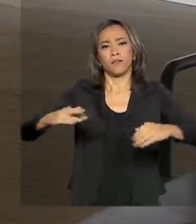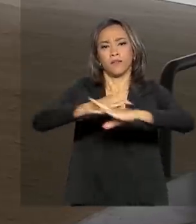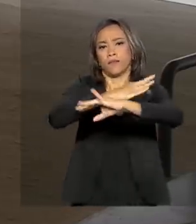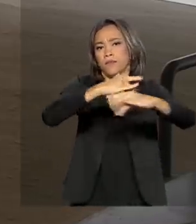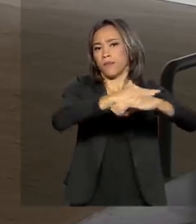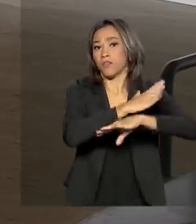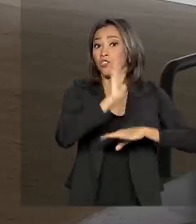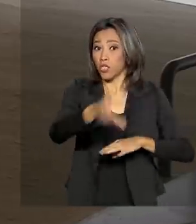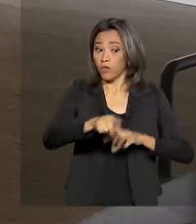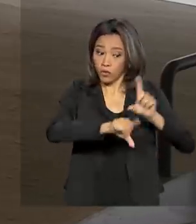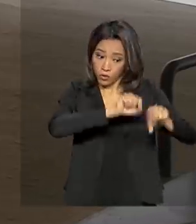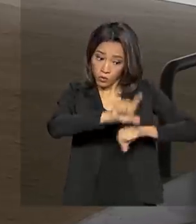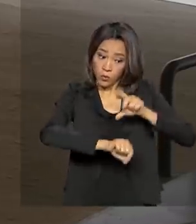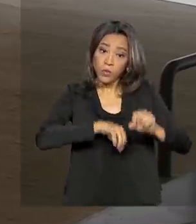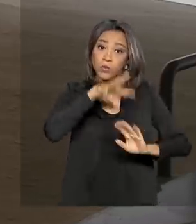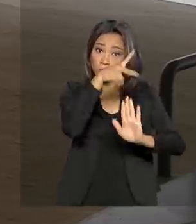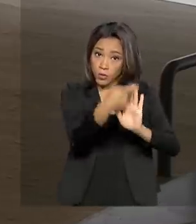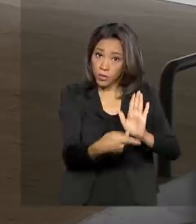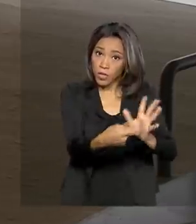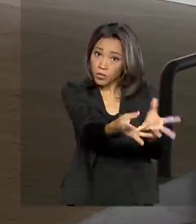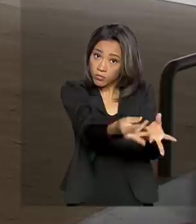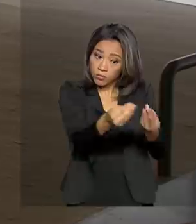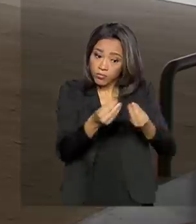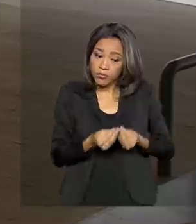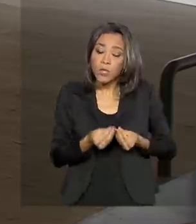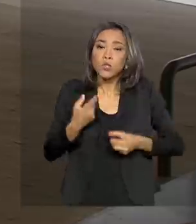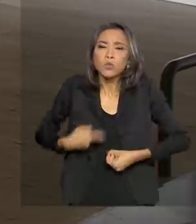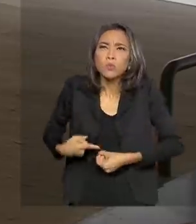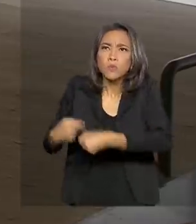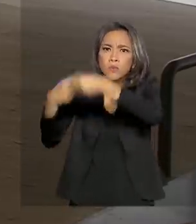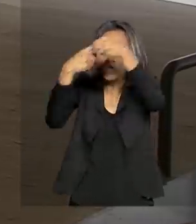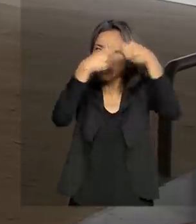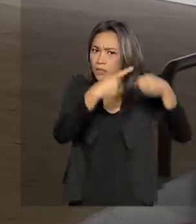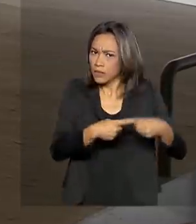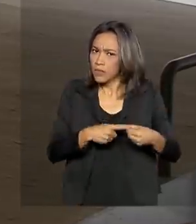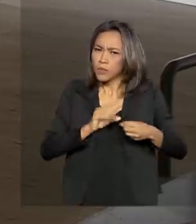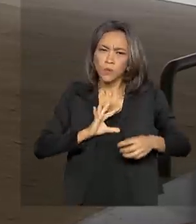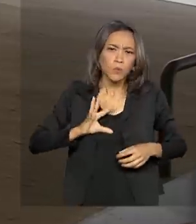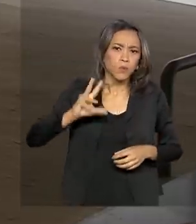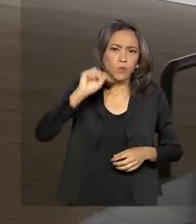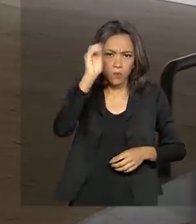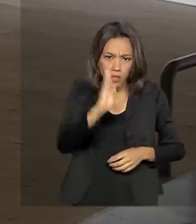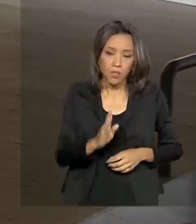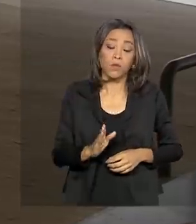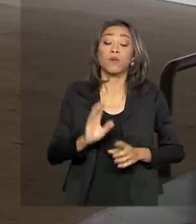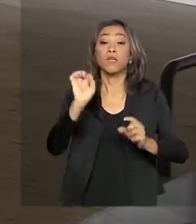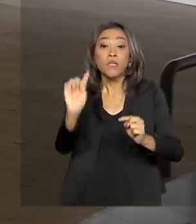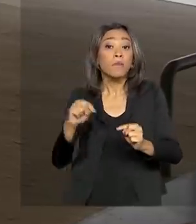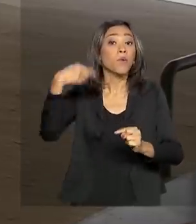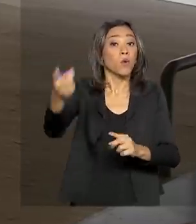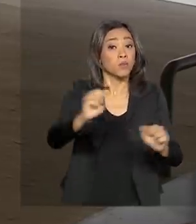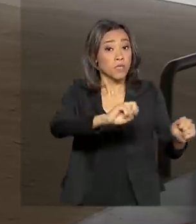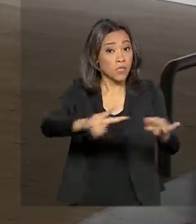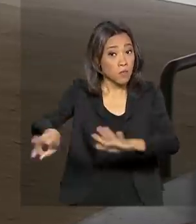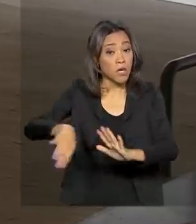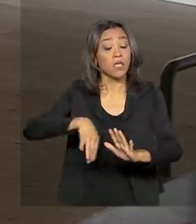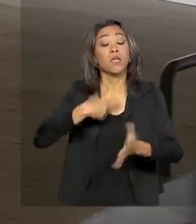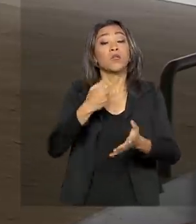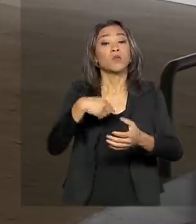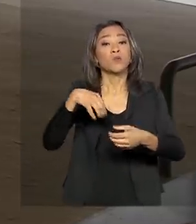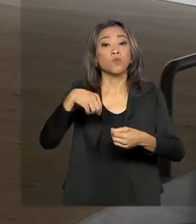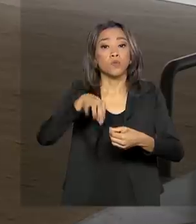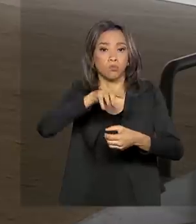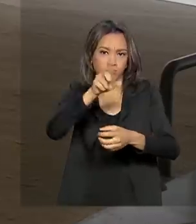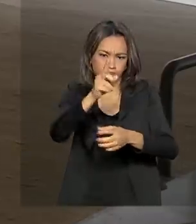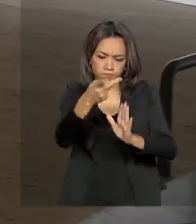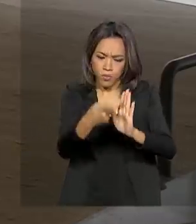escolhidos projetos enviados por todos os municípios brasileiros. E na semana que vem, os municípios que tiveram projetos escolhidos